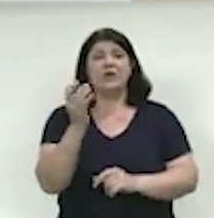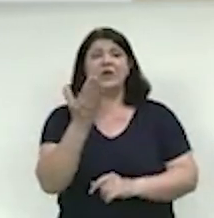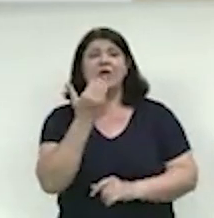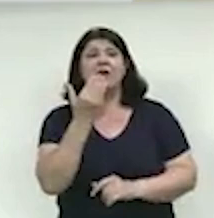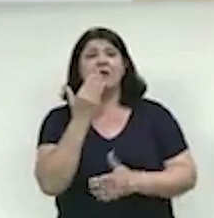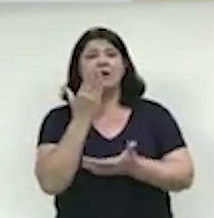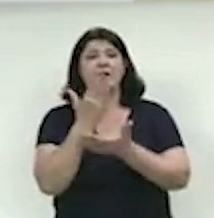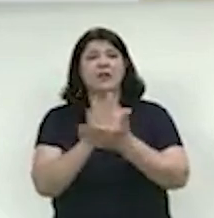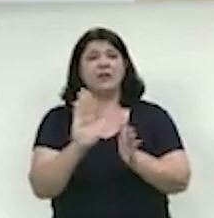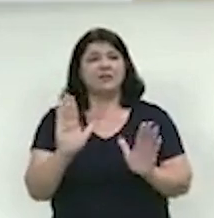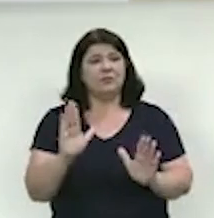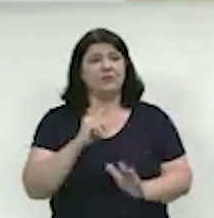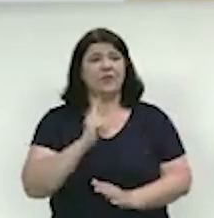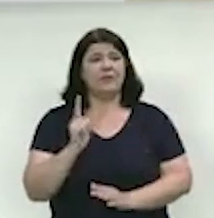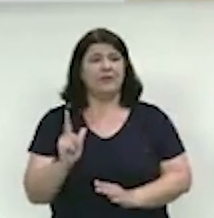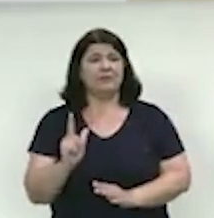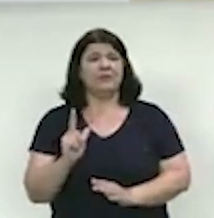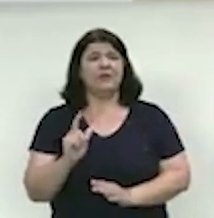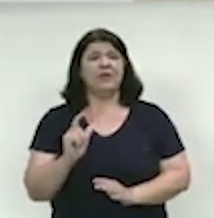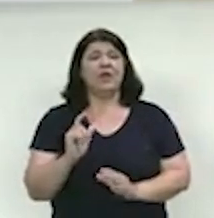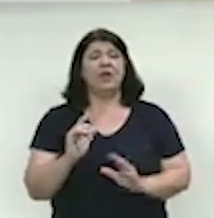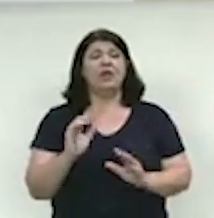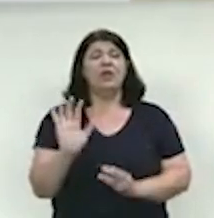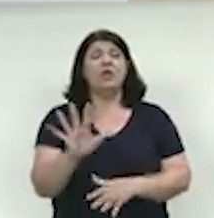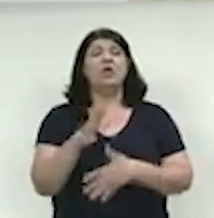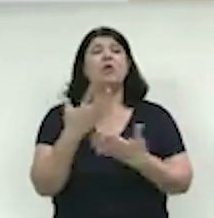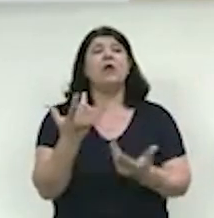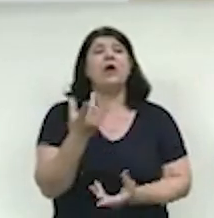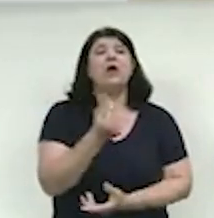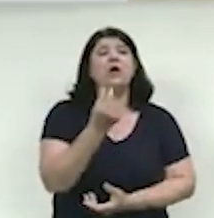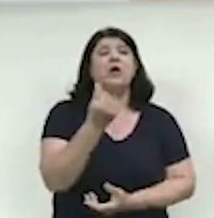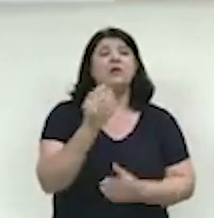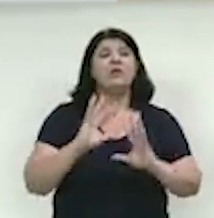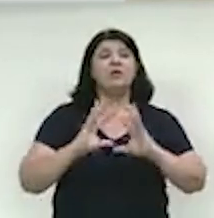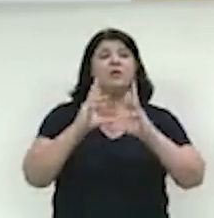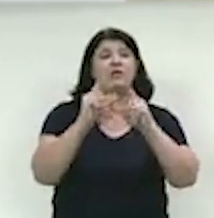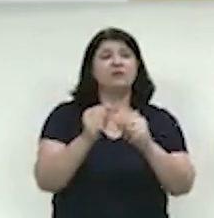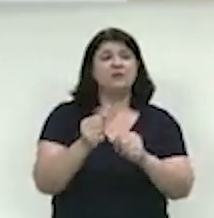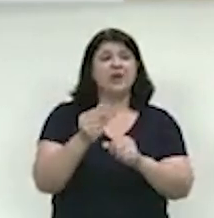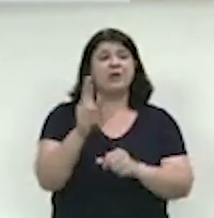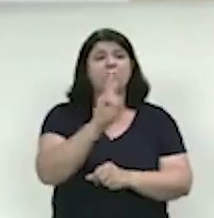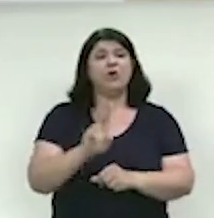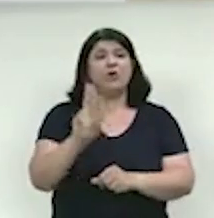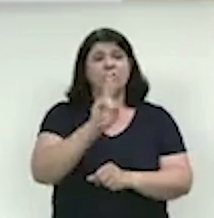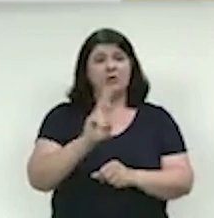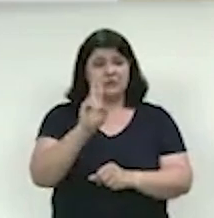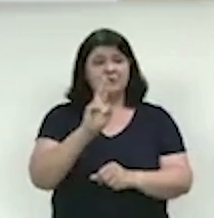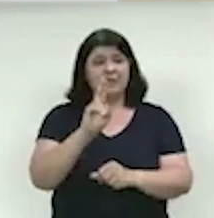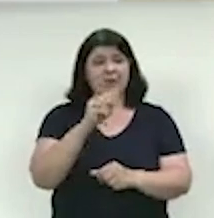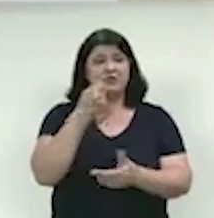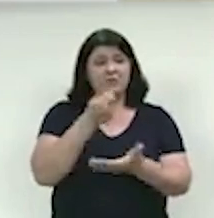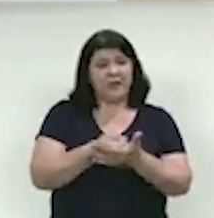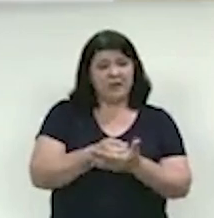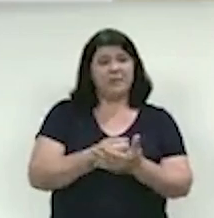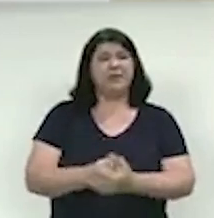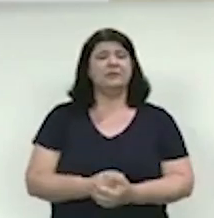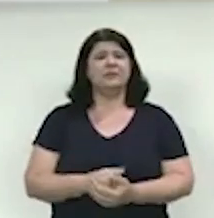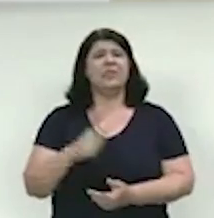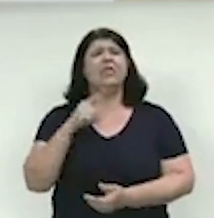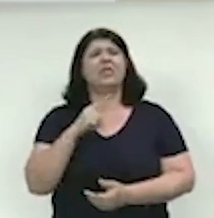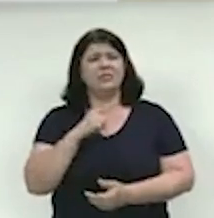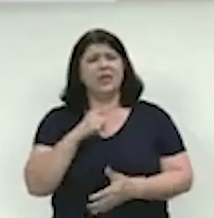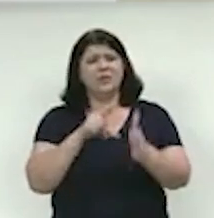vale alimentação e qual o valor global que era utilizado para o pagamento? 2. Existe estudo no sentido de